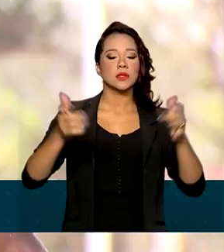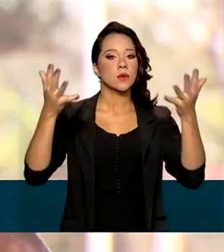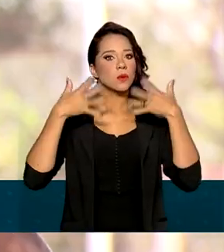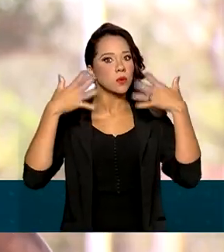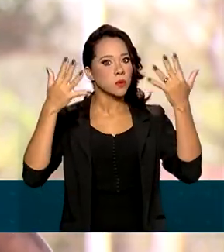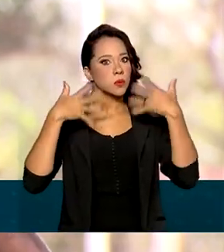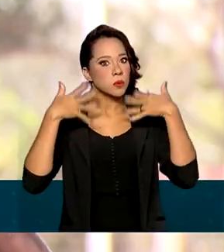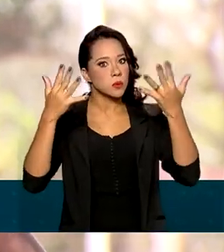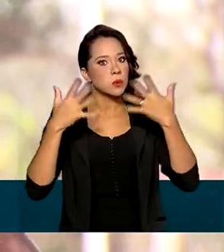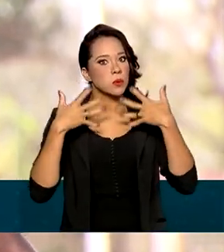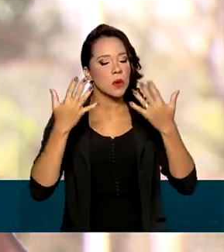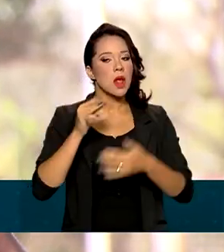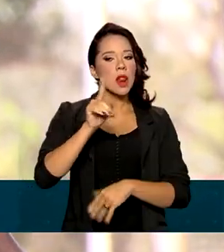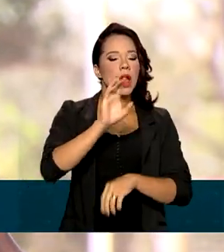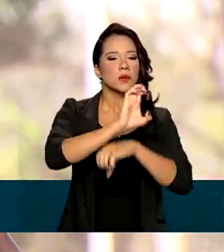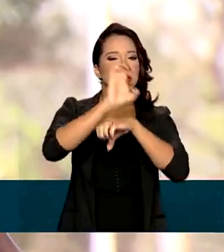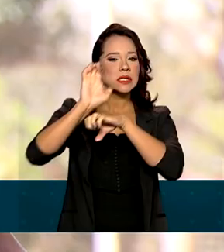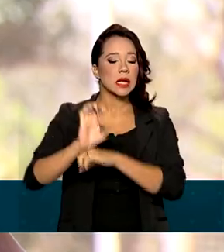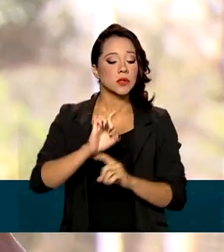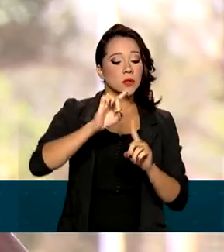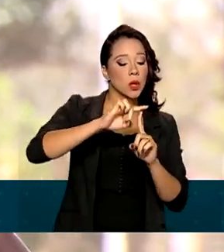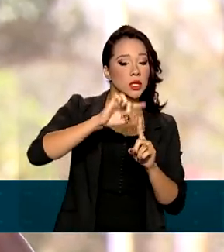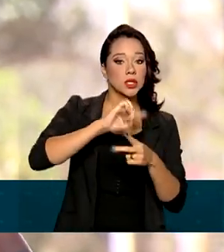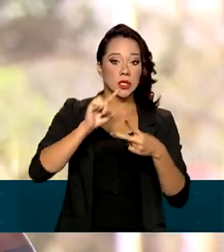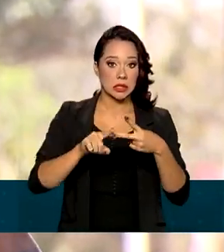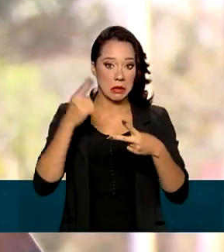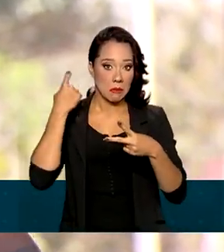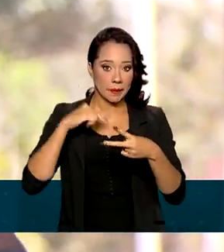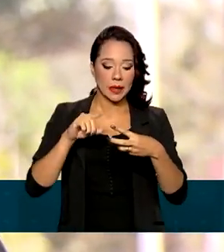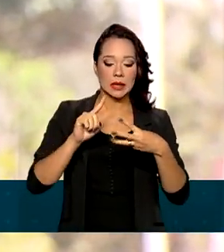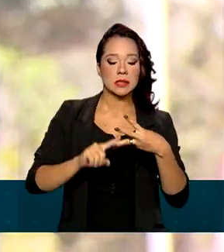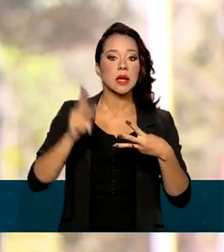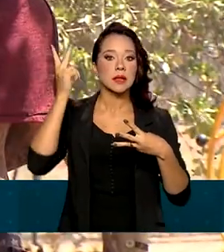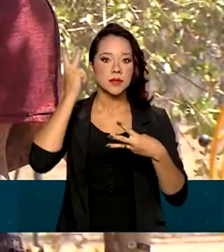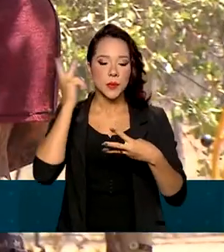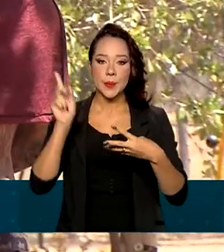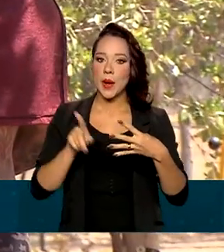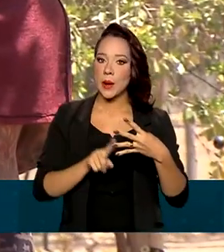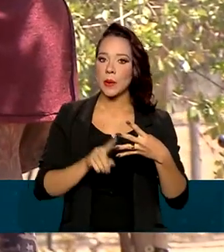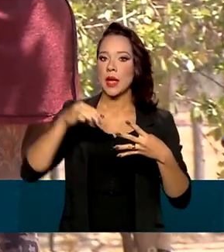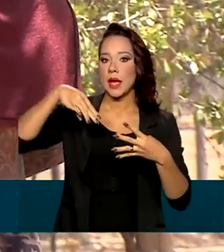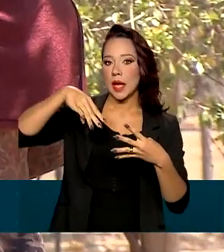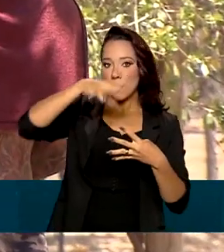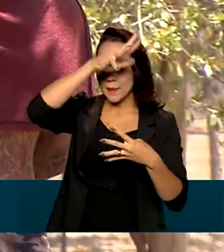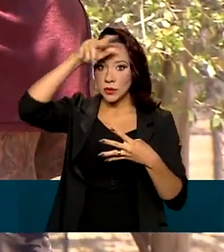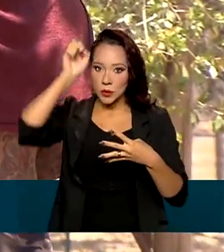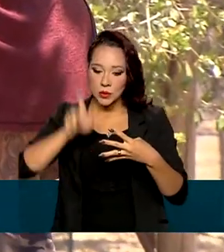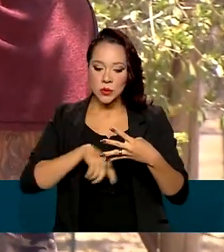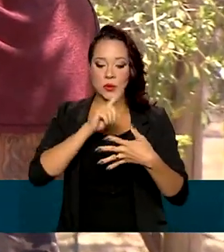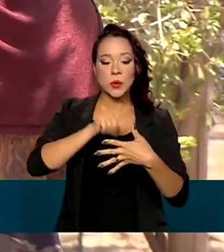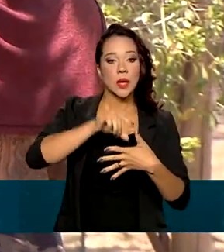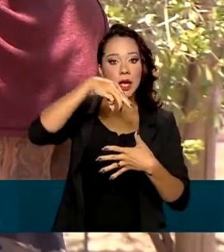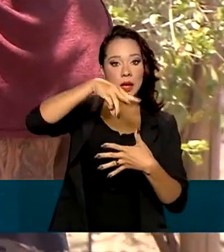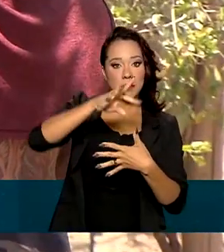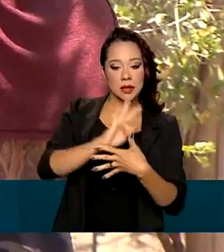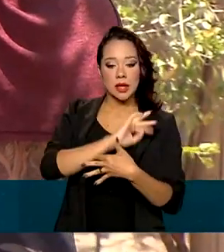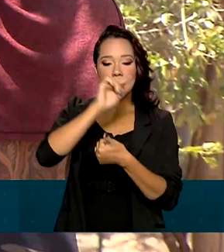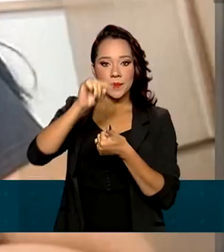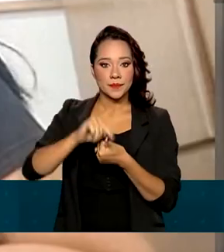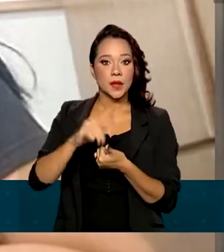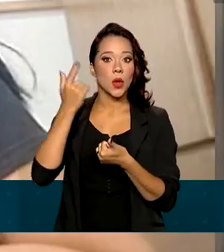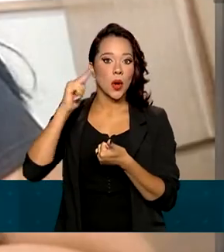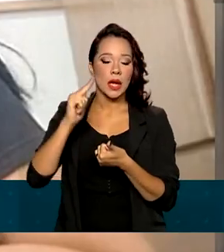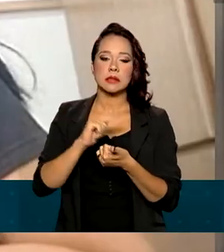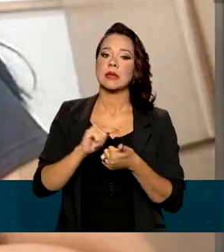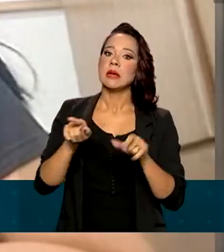calor em parte dos estados do Tocantins, Minas Gerais, São Paulo, Mato Grosso do Sul, Mato Grosso e Goiás,